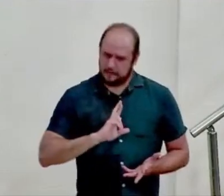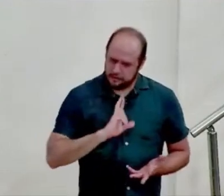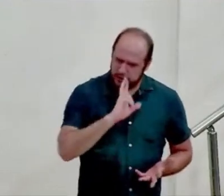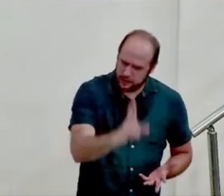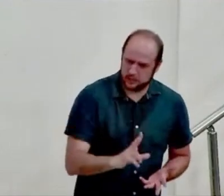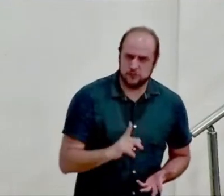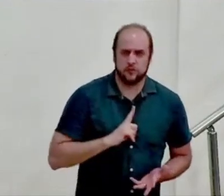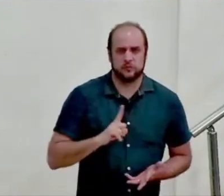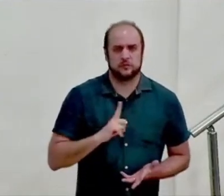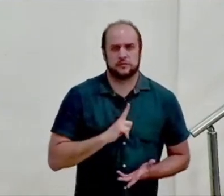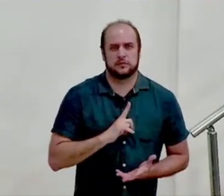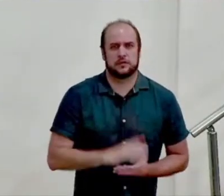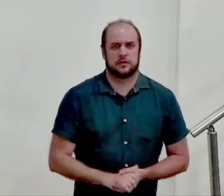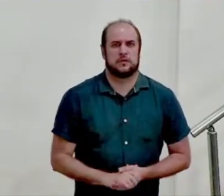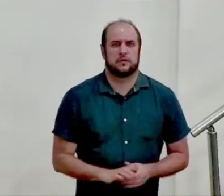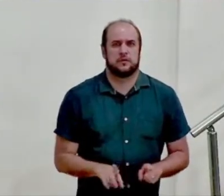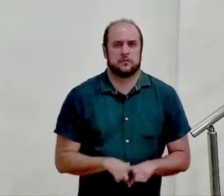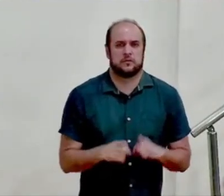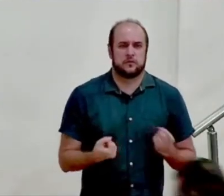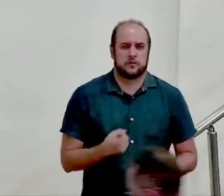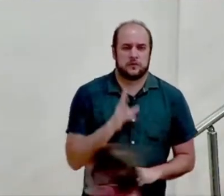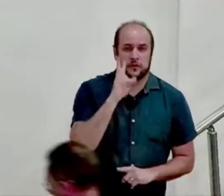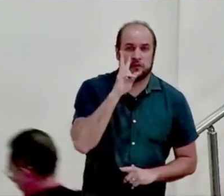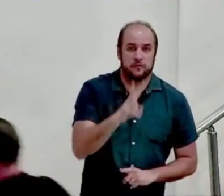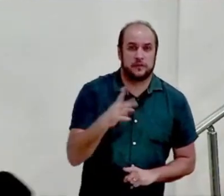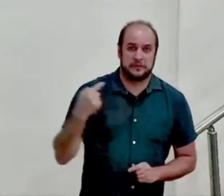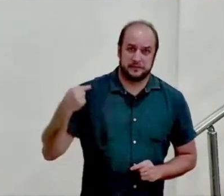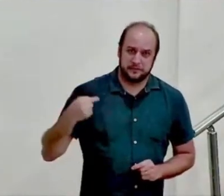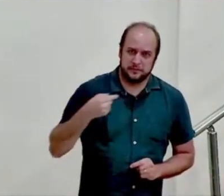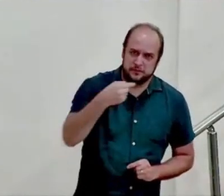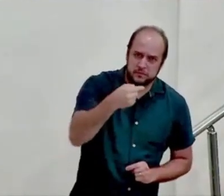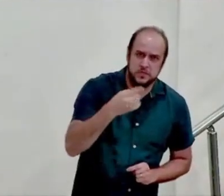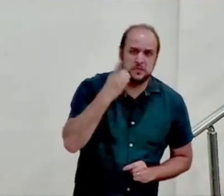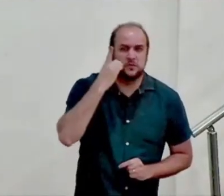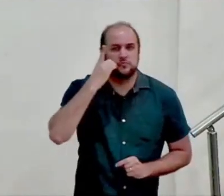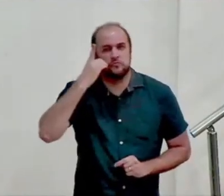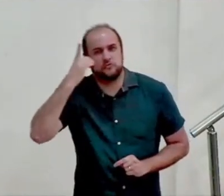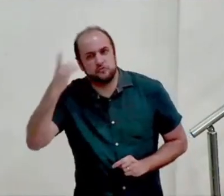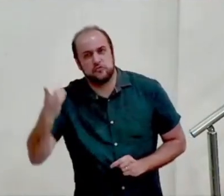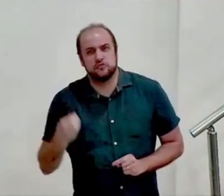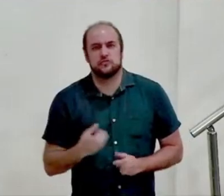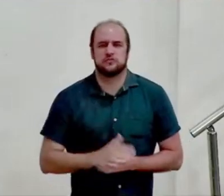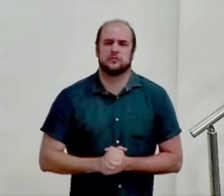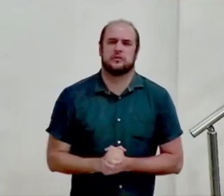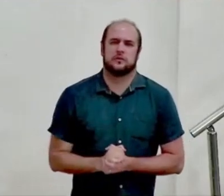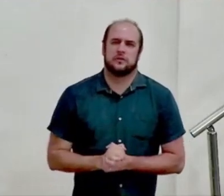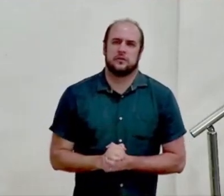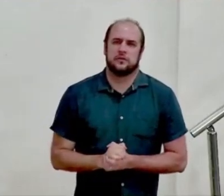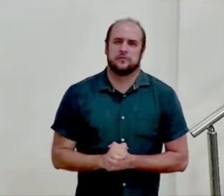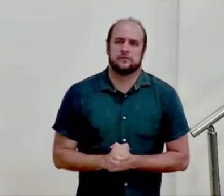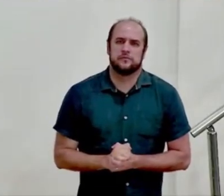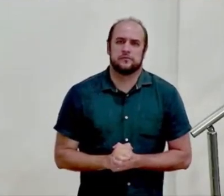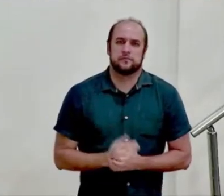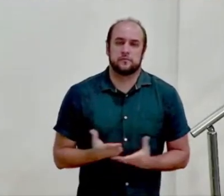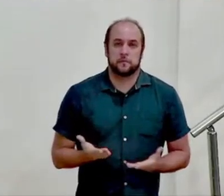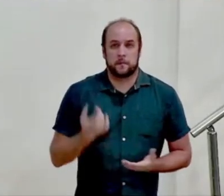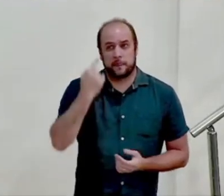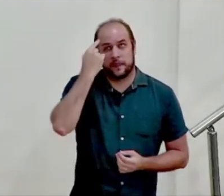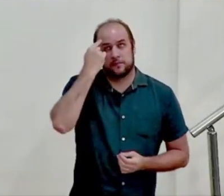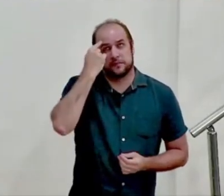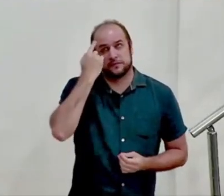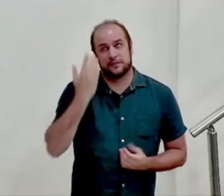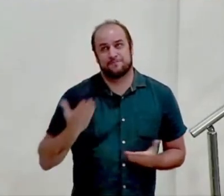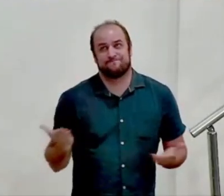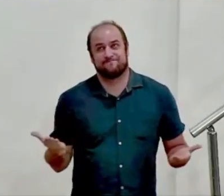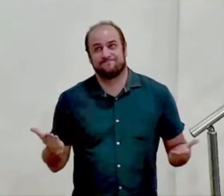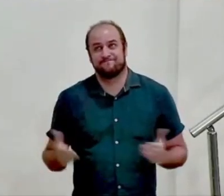e aí talvez você examine a sua semana ou o seu dia você pense ai, ai, ai